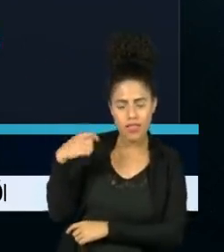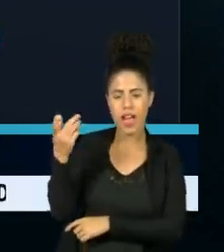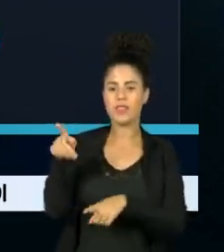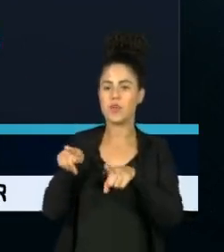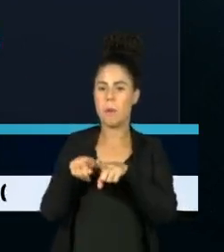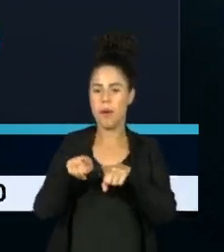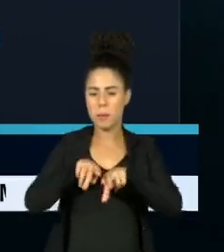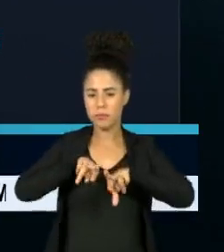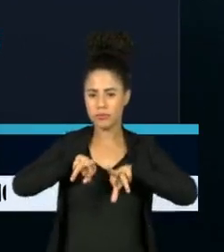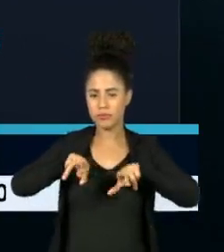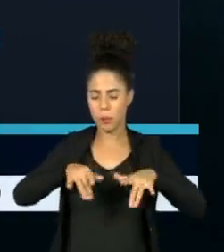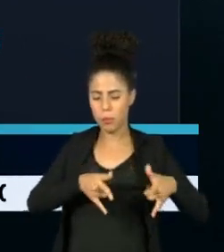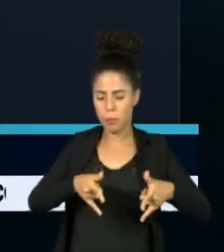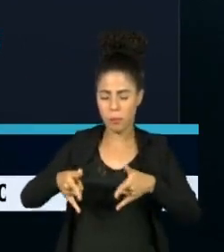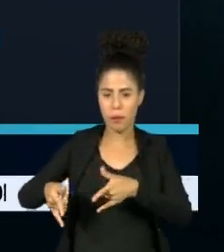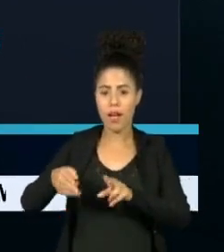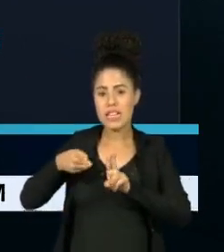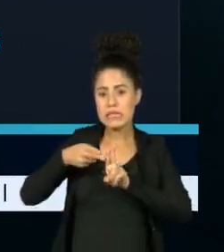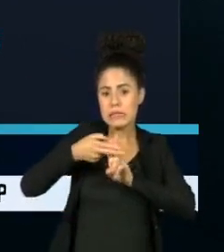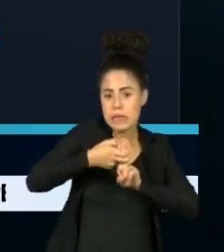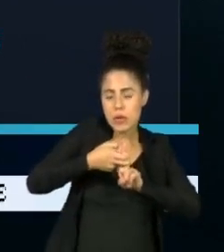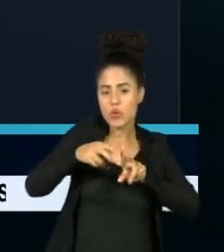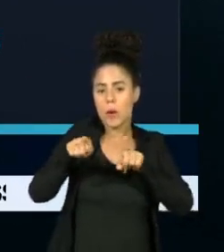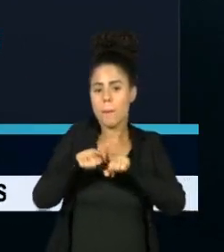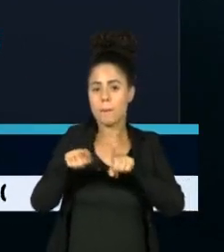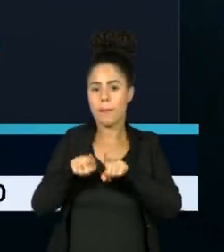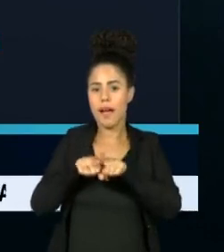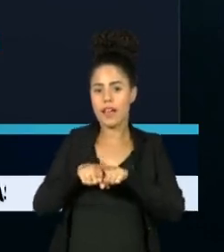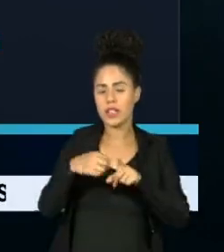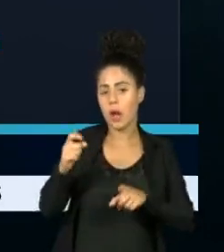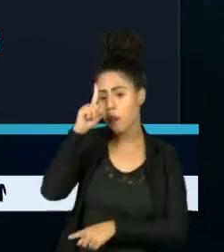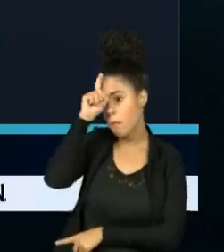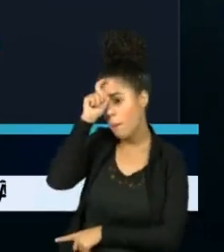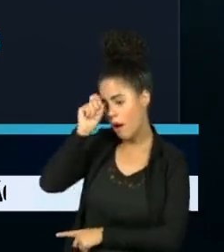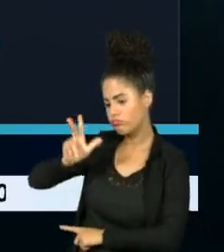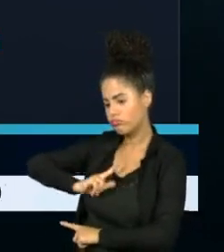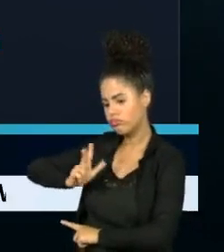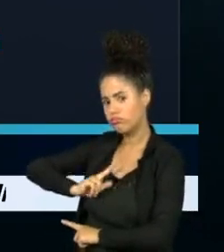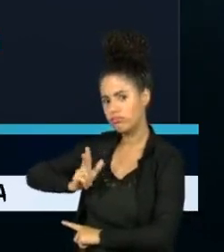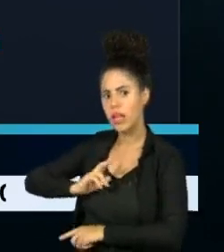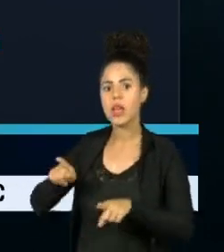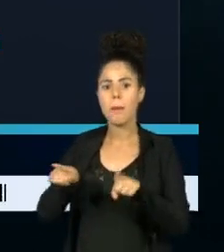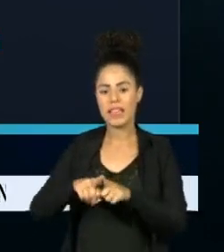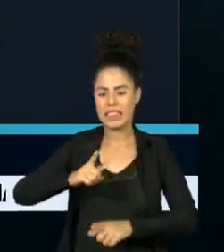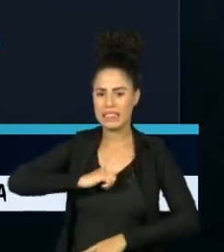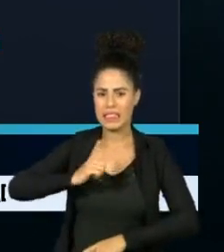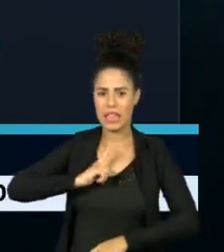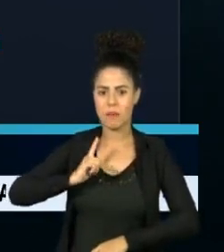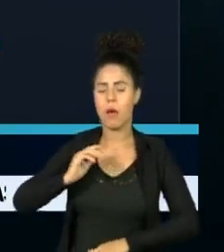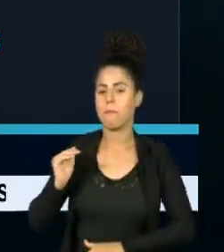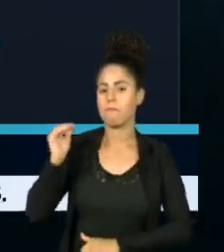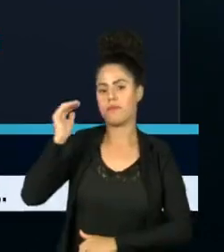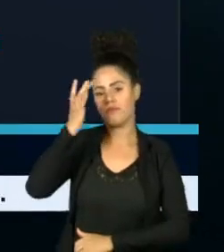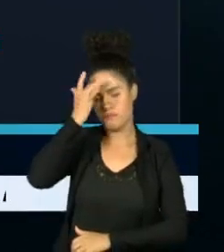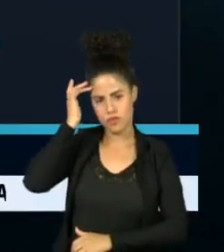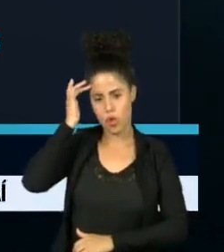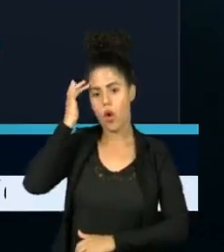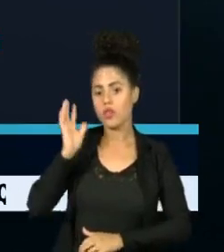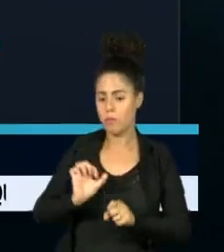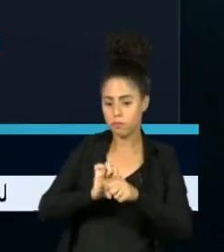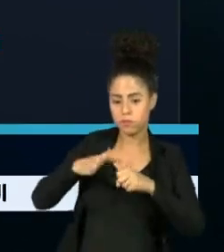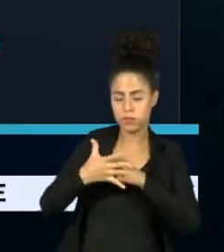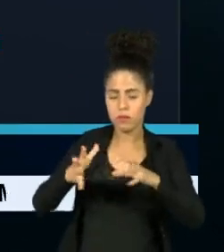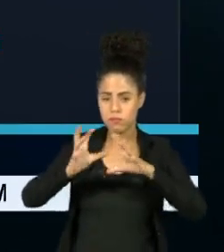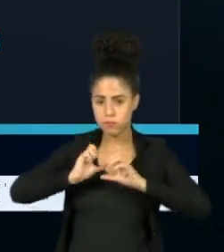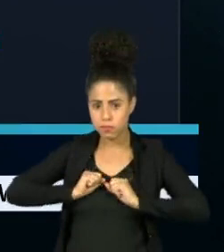metade dos leitos do SUS e mais de 70% de hospitais particulares tem pacientes adultos com Covid. Algumas regiões do